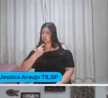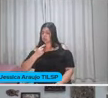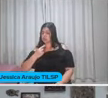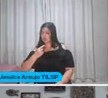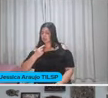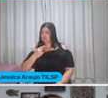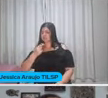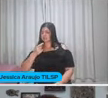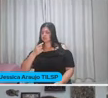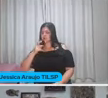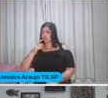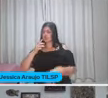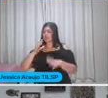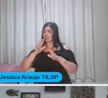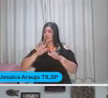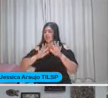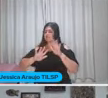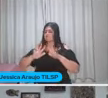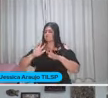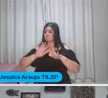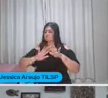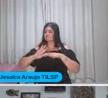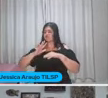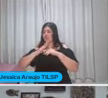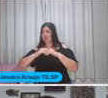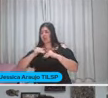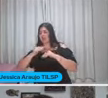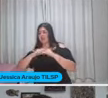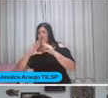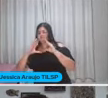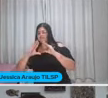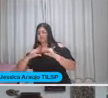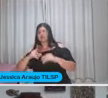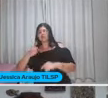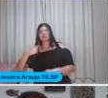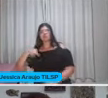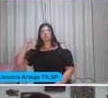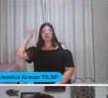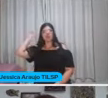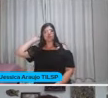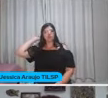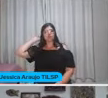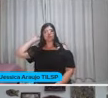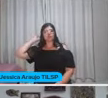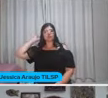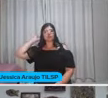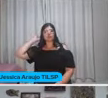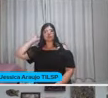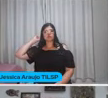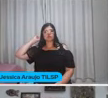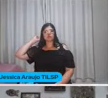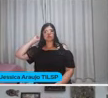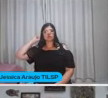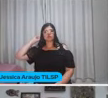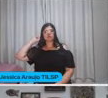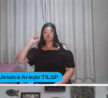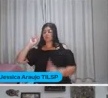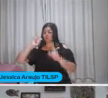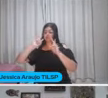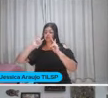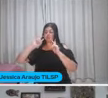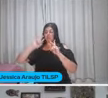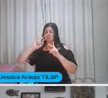espécies Domesticar a espécie Houve uma época Isso não existe mais Mas houve uma época Que se classificava Em seres vivos